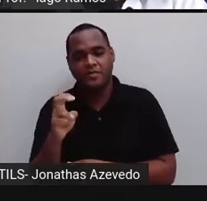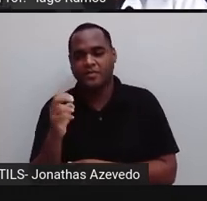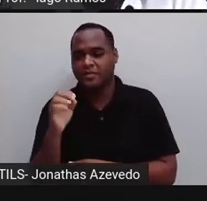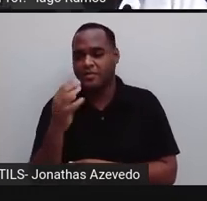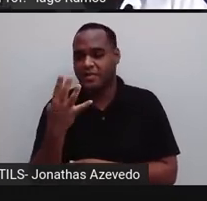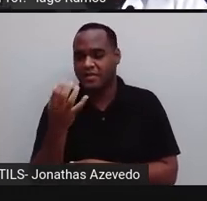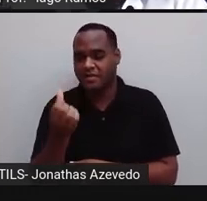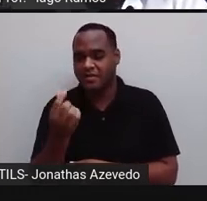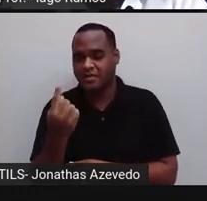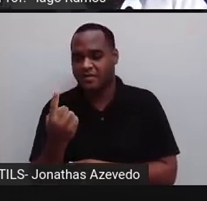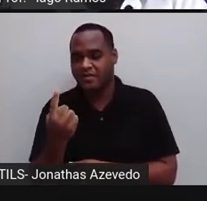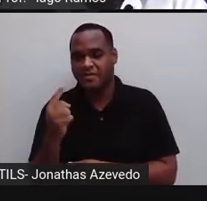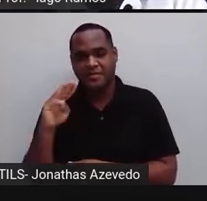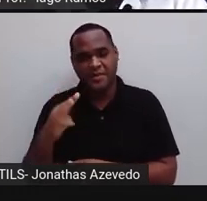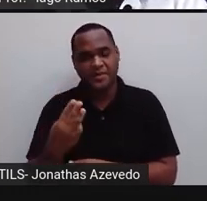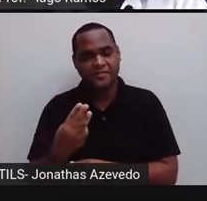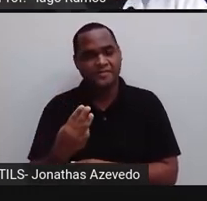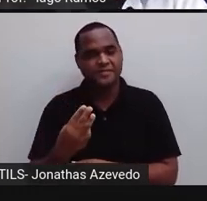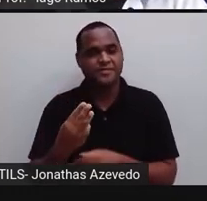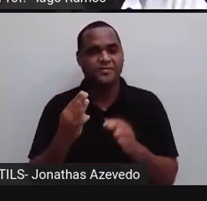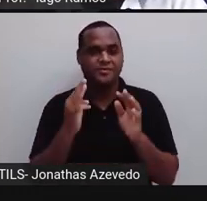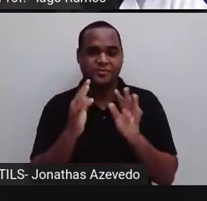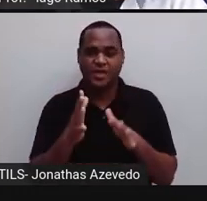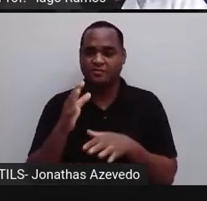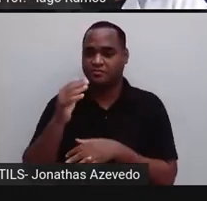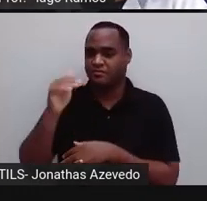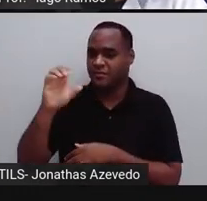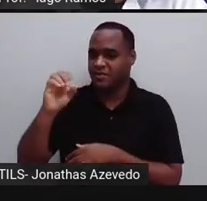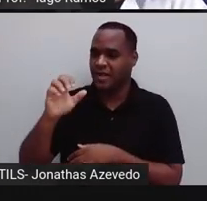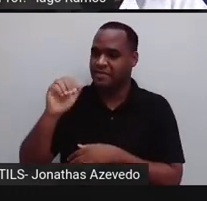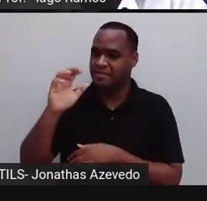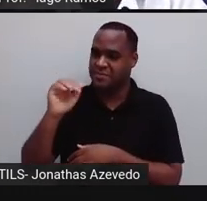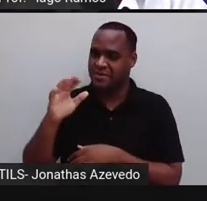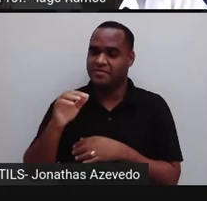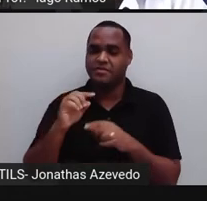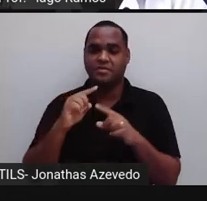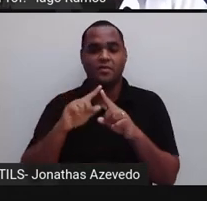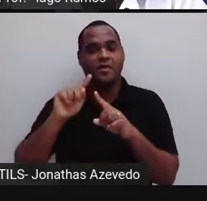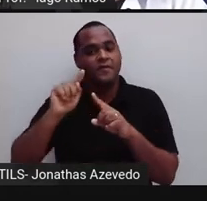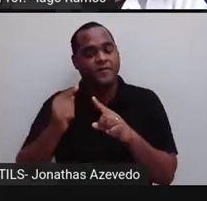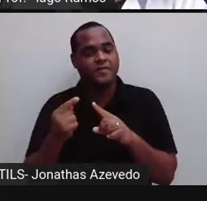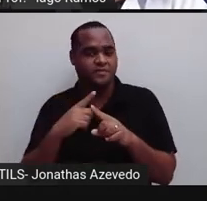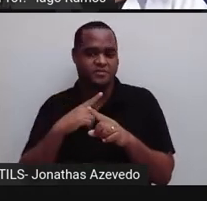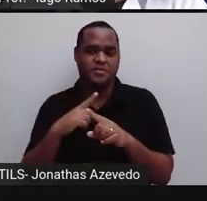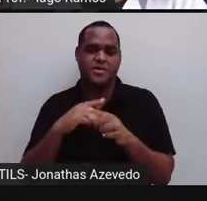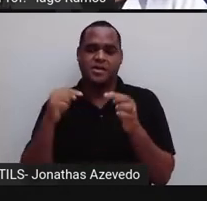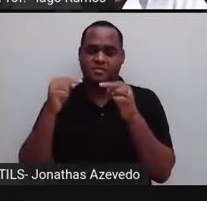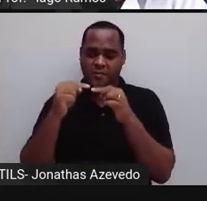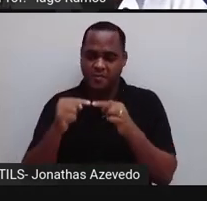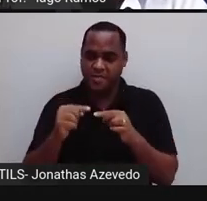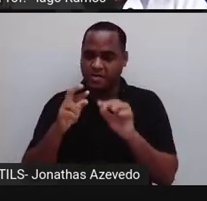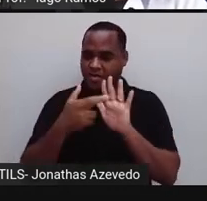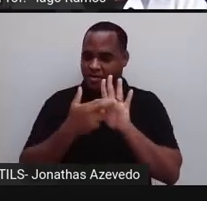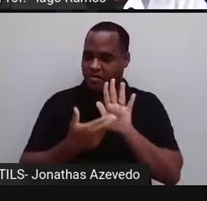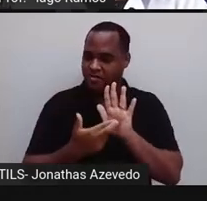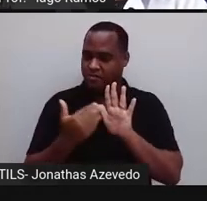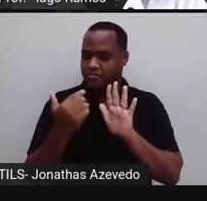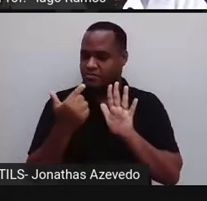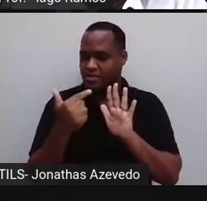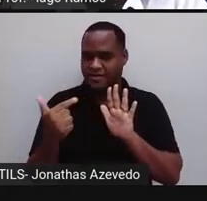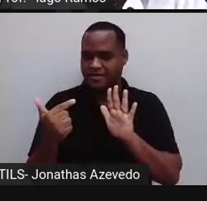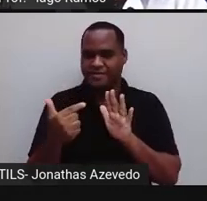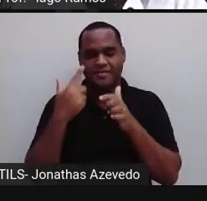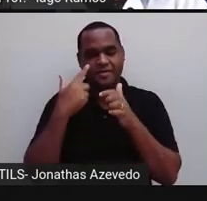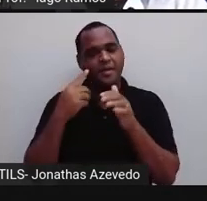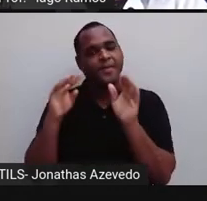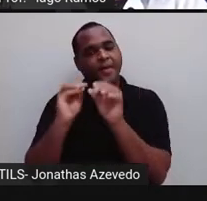tá? Já passou de 10, então a vírgula naquele lugar não atende aquela regra. Se eu colocar aqui,